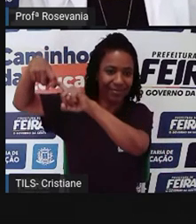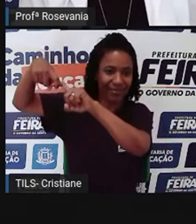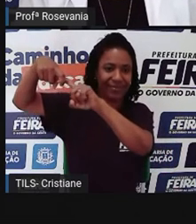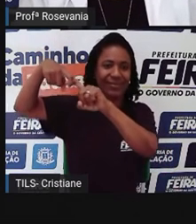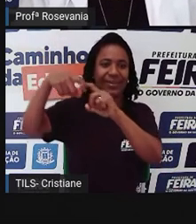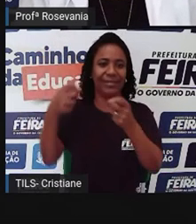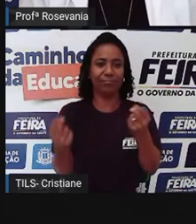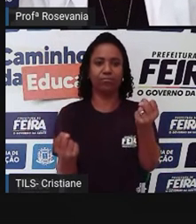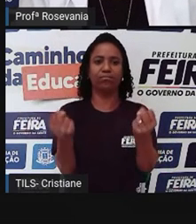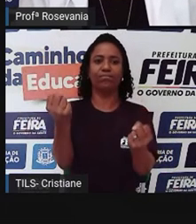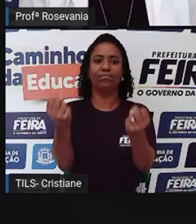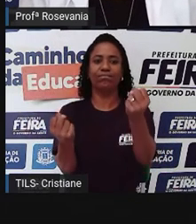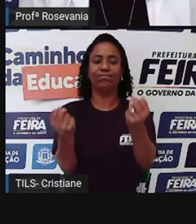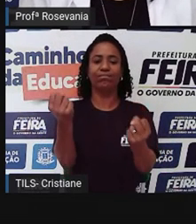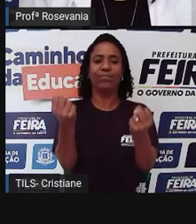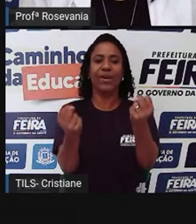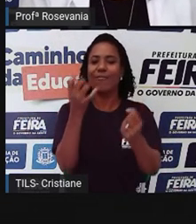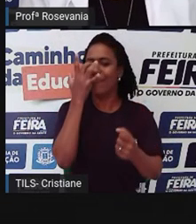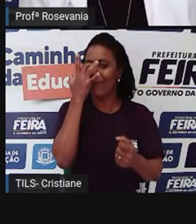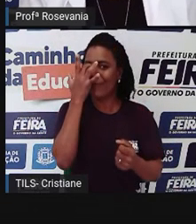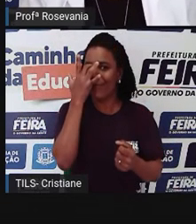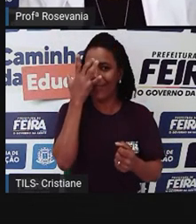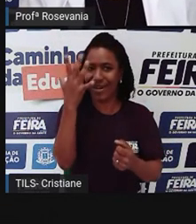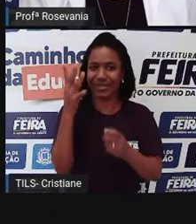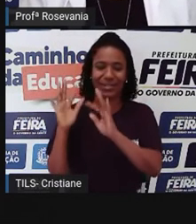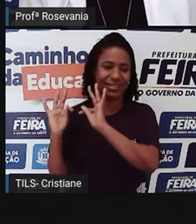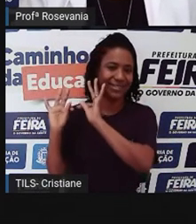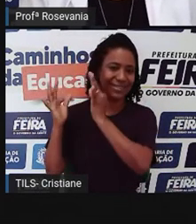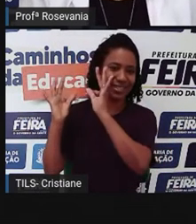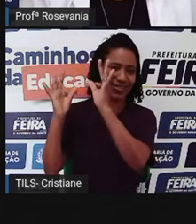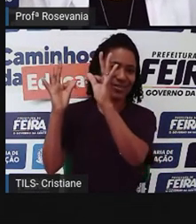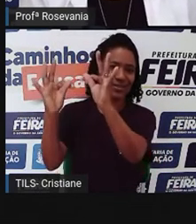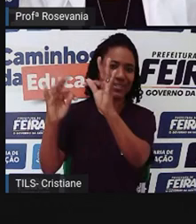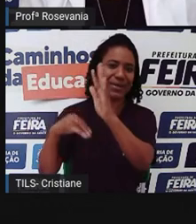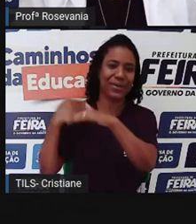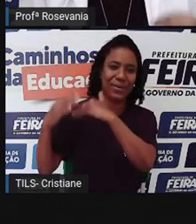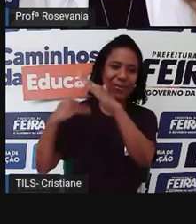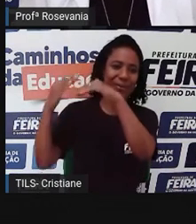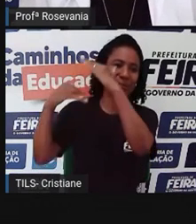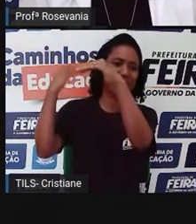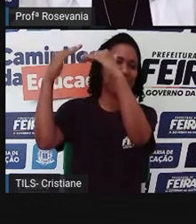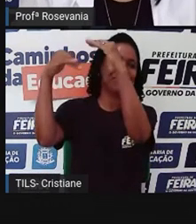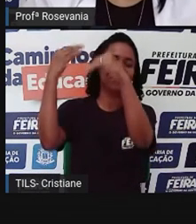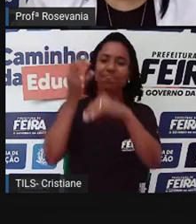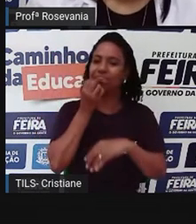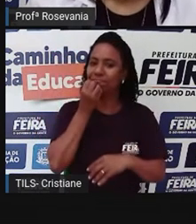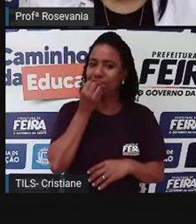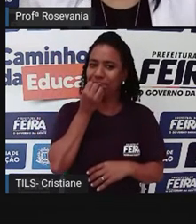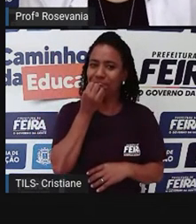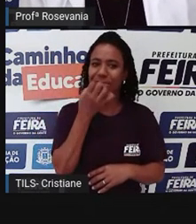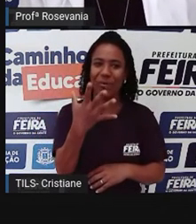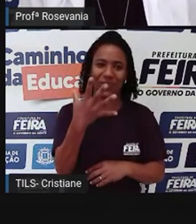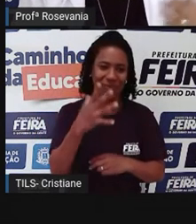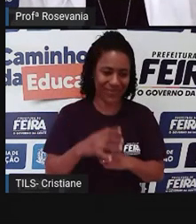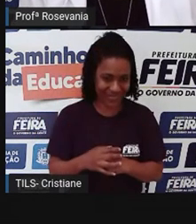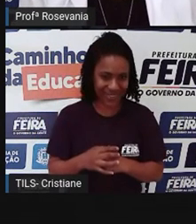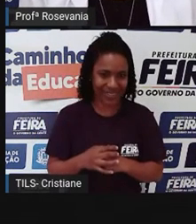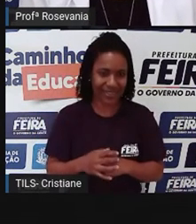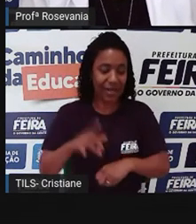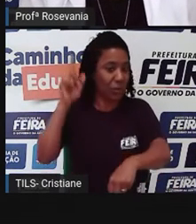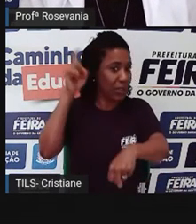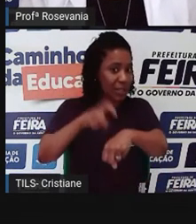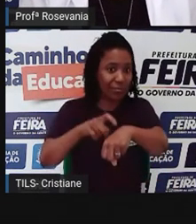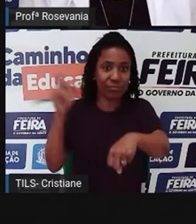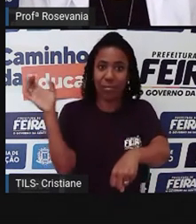tudo, tudo relacionado a tecnologia e cada dia que passa as tecnologias elas ficam mais eficientes, diminui a quantidade de tempo e